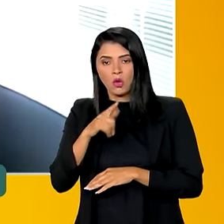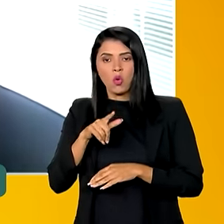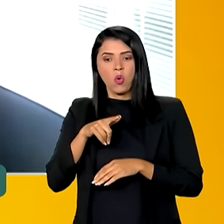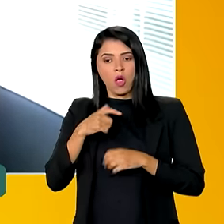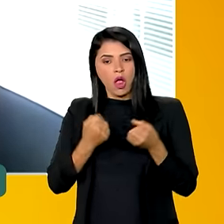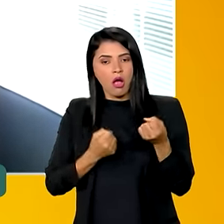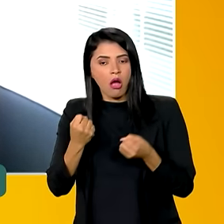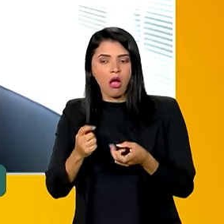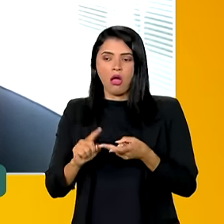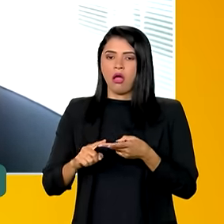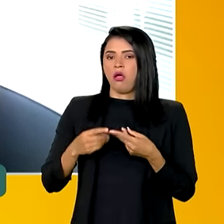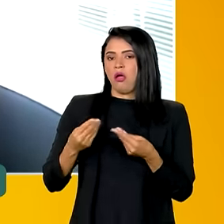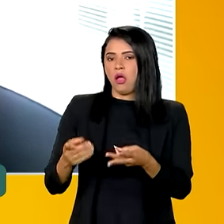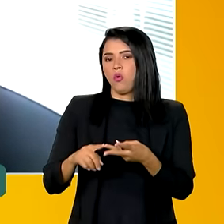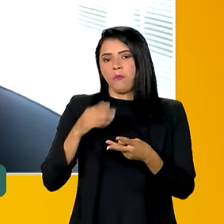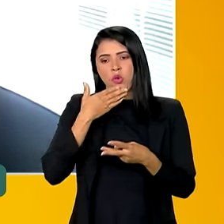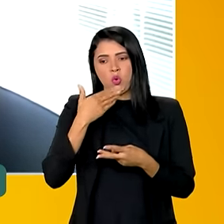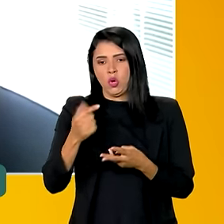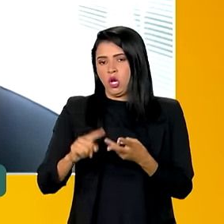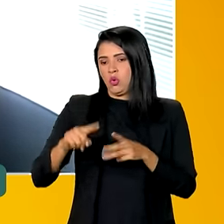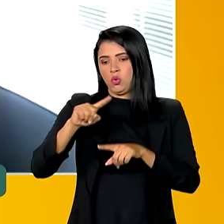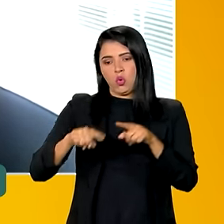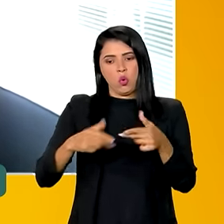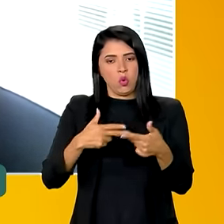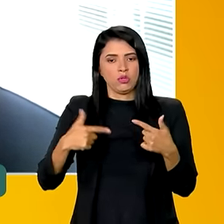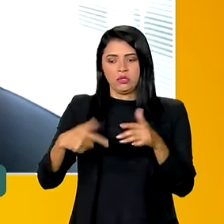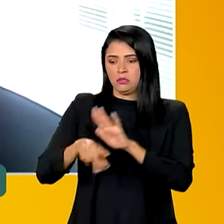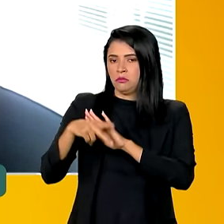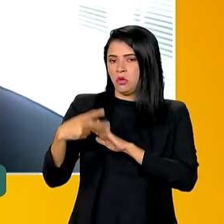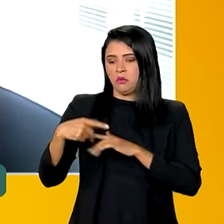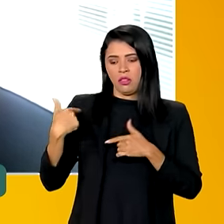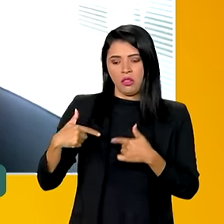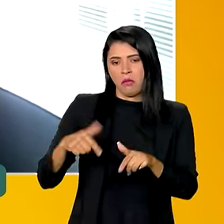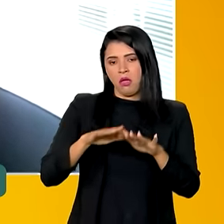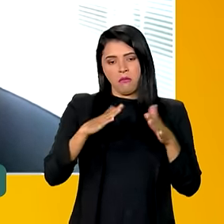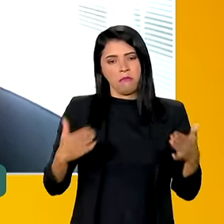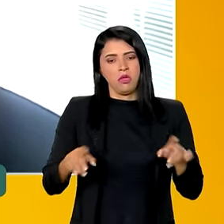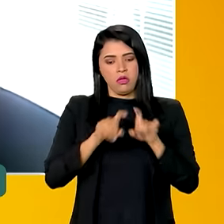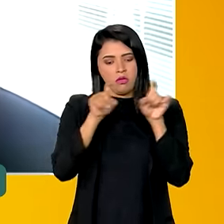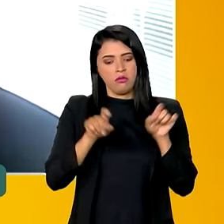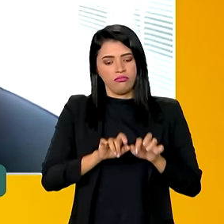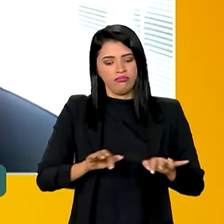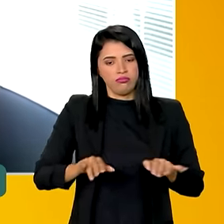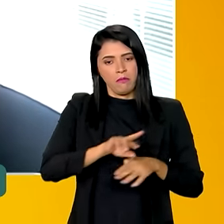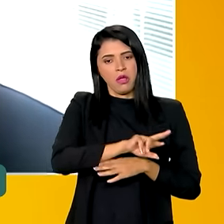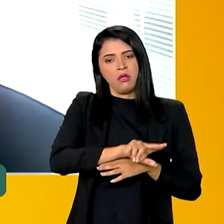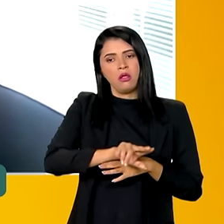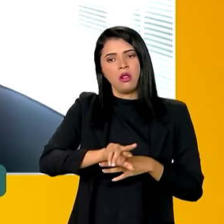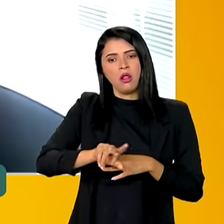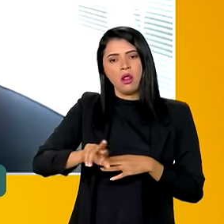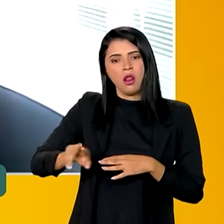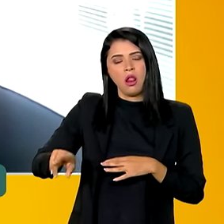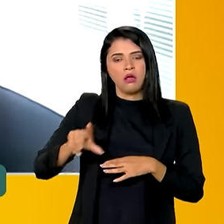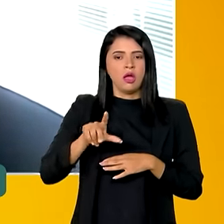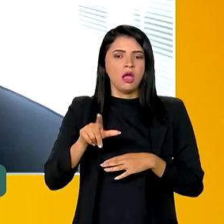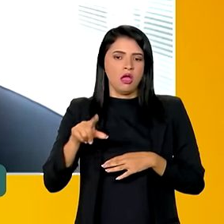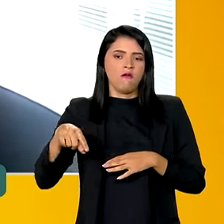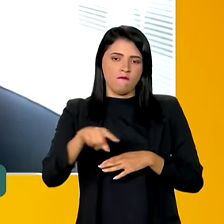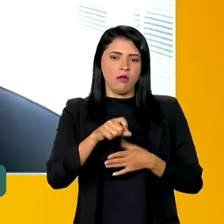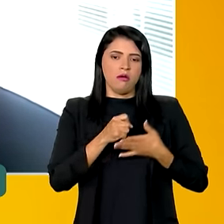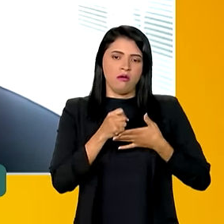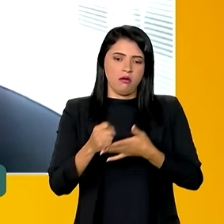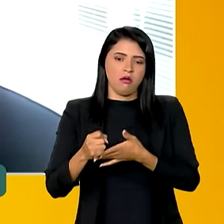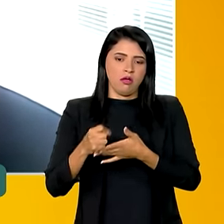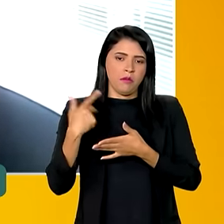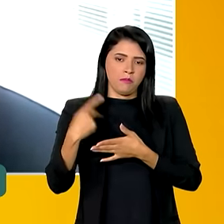e objetos de trabalho, como mesa, computadores, etc. Muitos apoiados